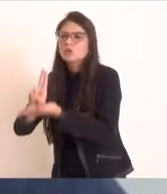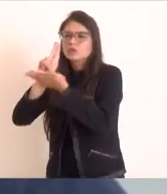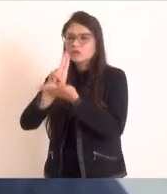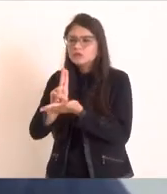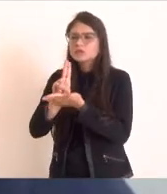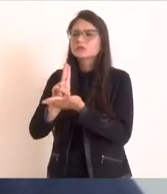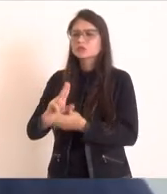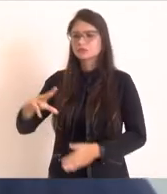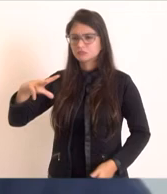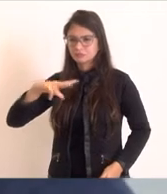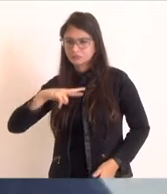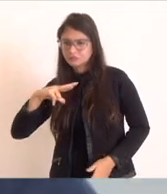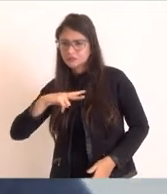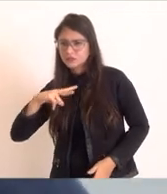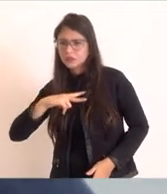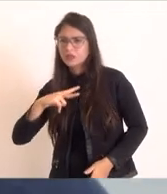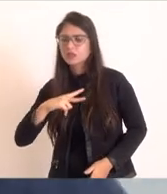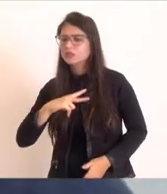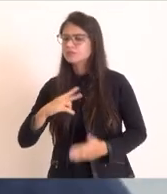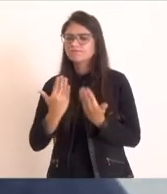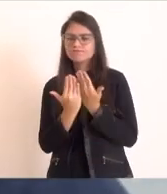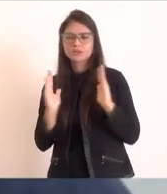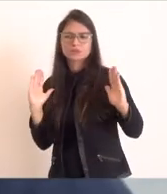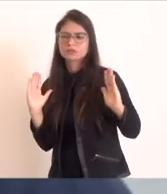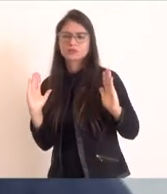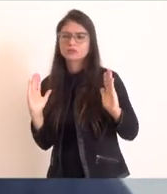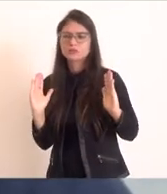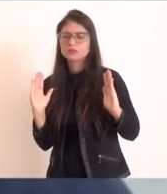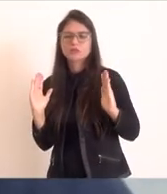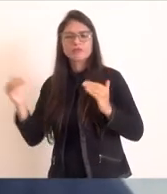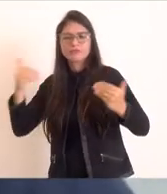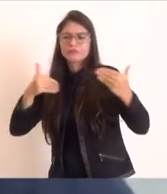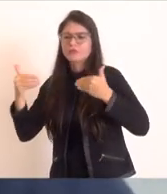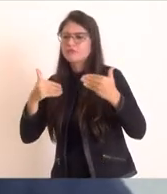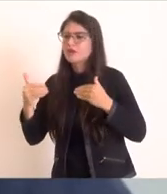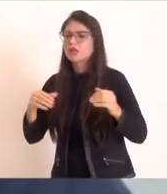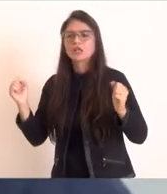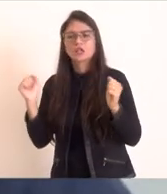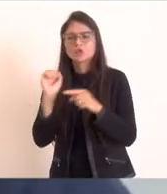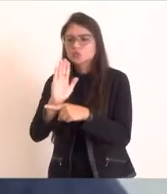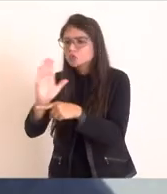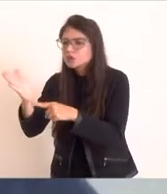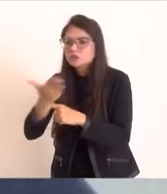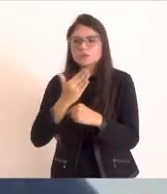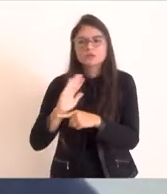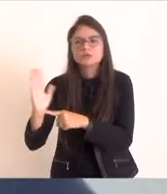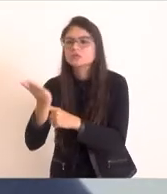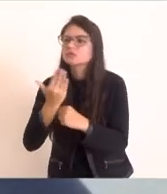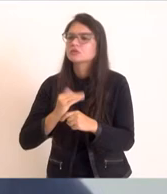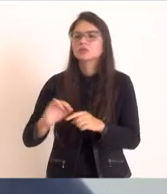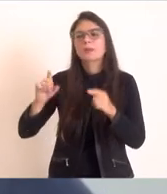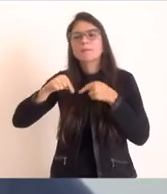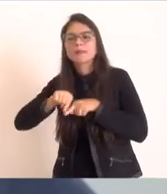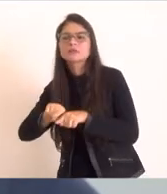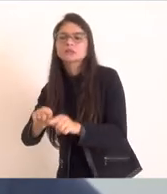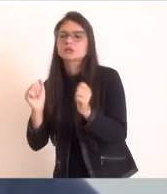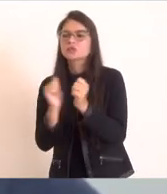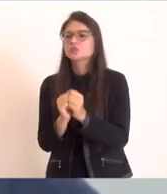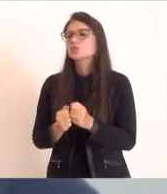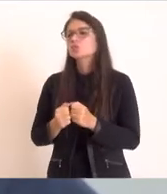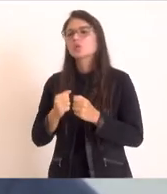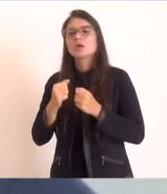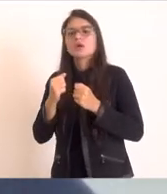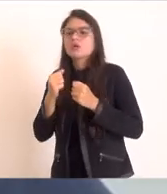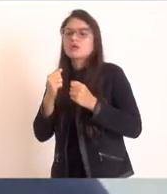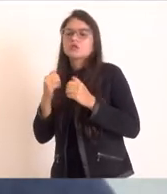hoje portas abertas para poder abraçar todas essas causas. a gente tem feito um trabalho em parceria com várias instituições aqui na região,